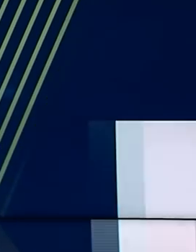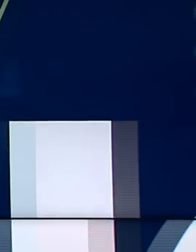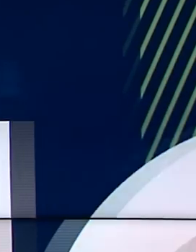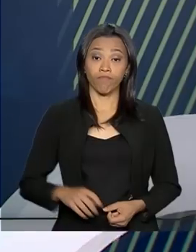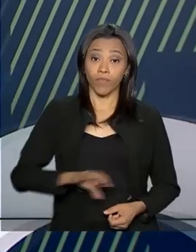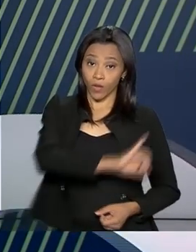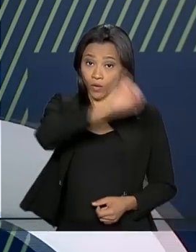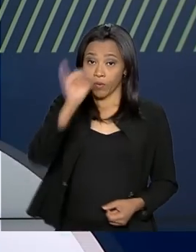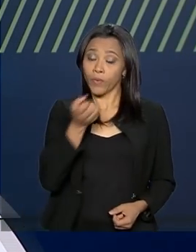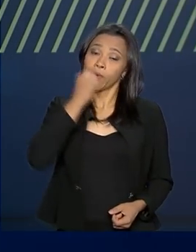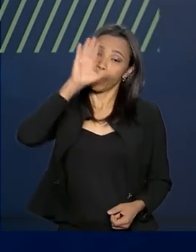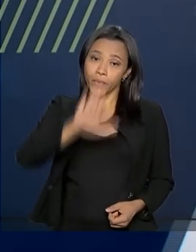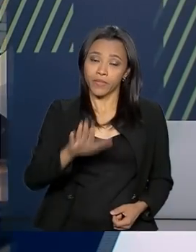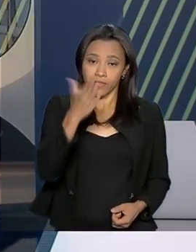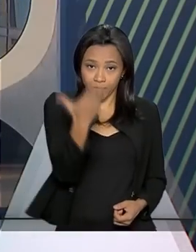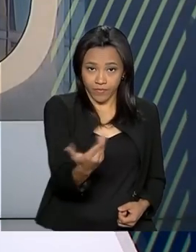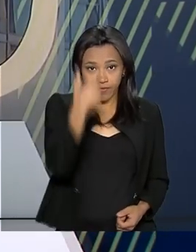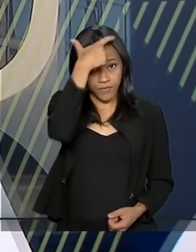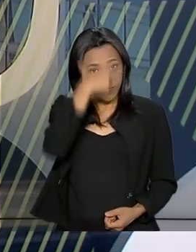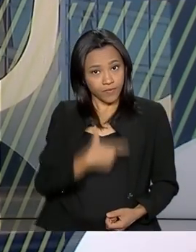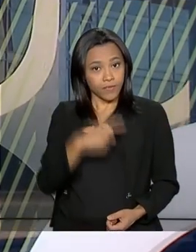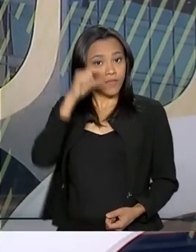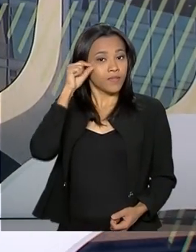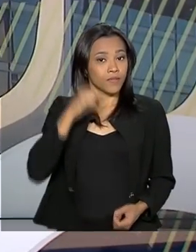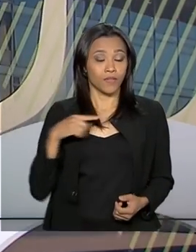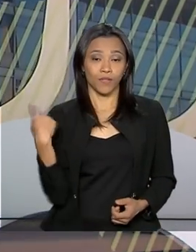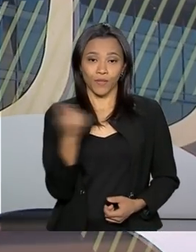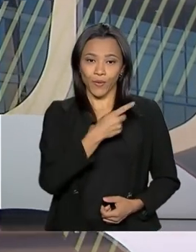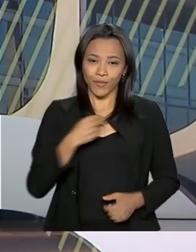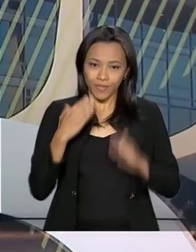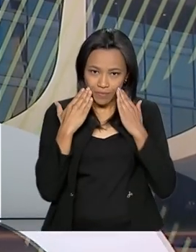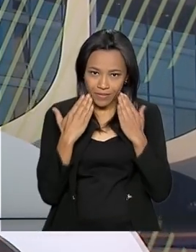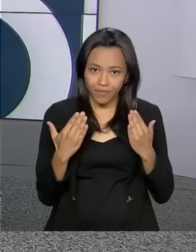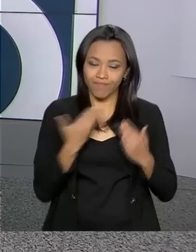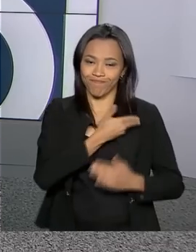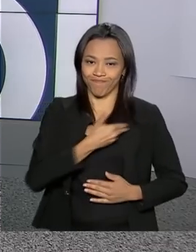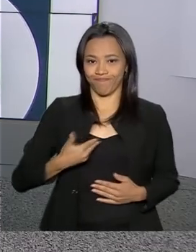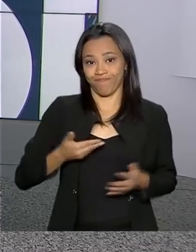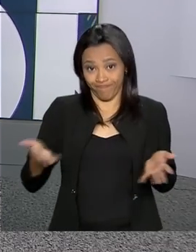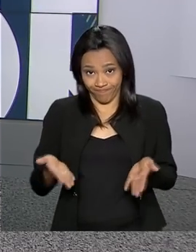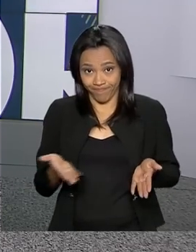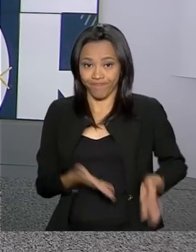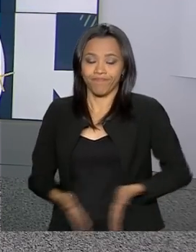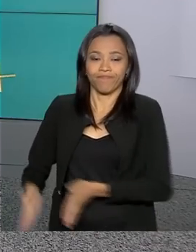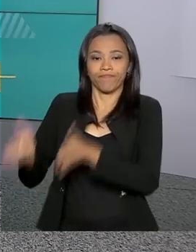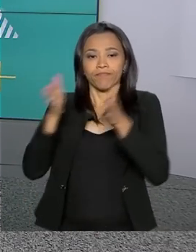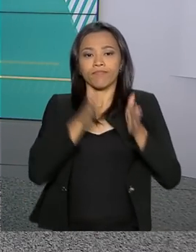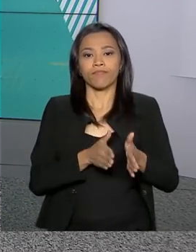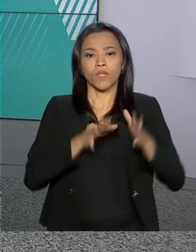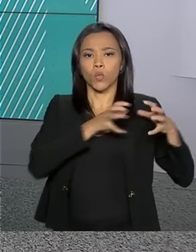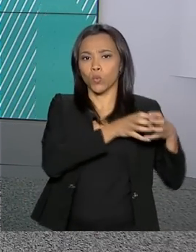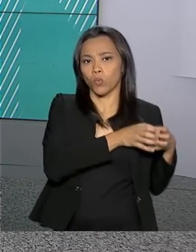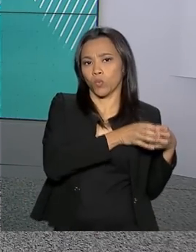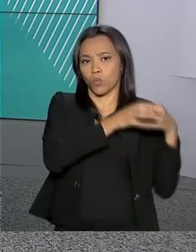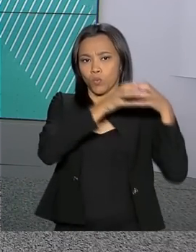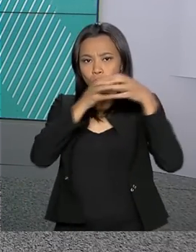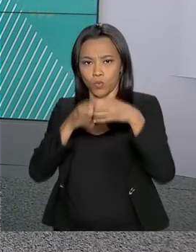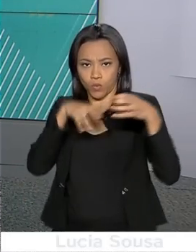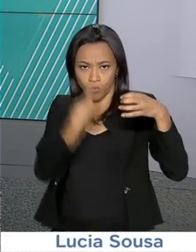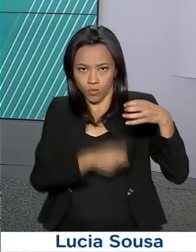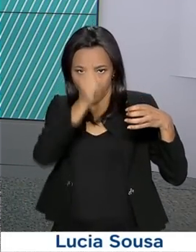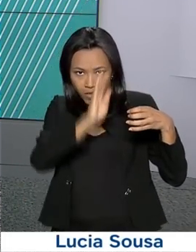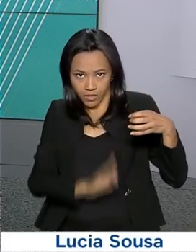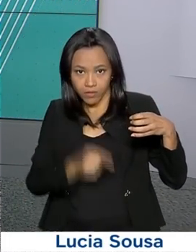Olá, boa tarde para você. Eu sou Roberto Camargo e está no ar o governo agora. A comitiva brasileira, liderada pelo